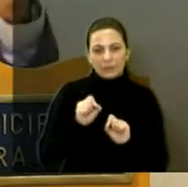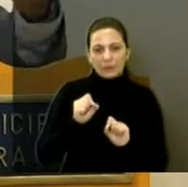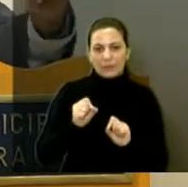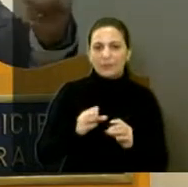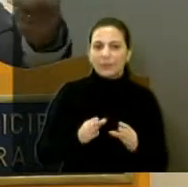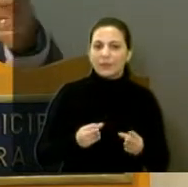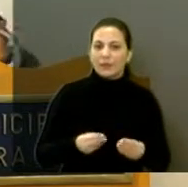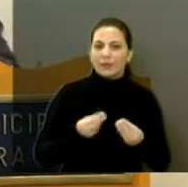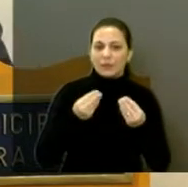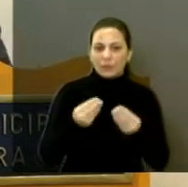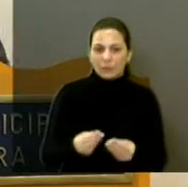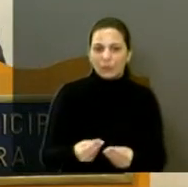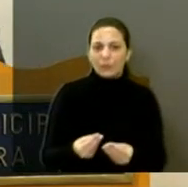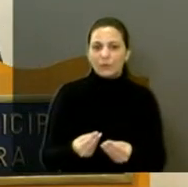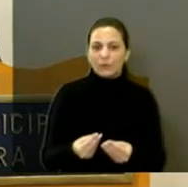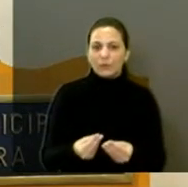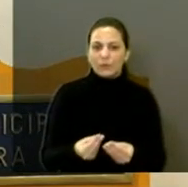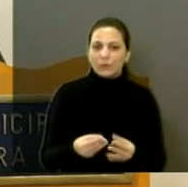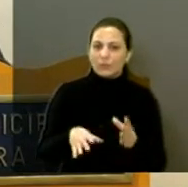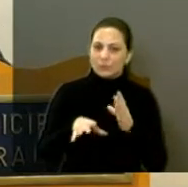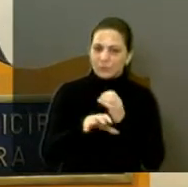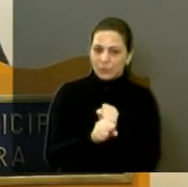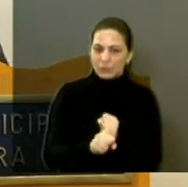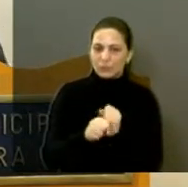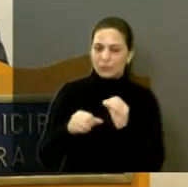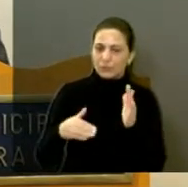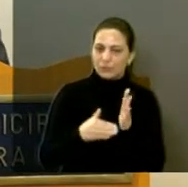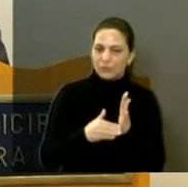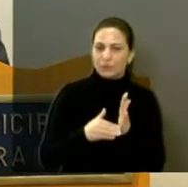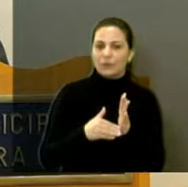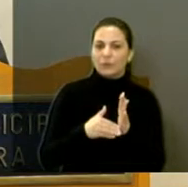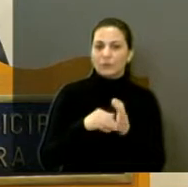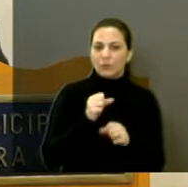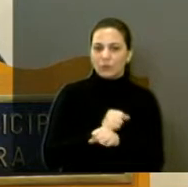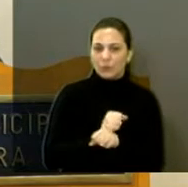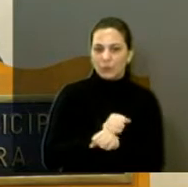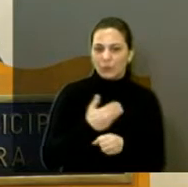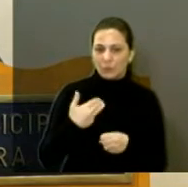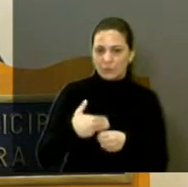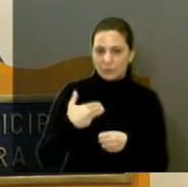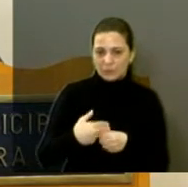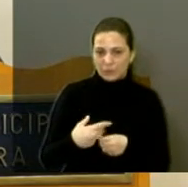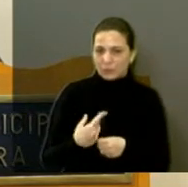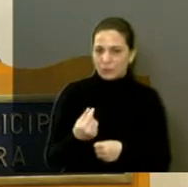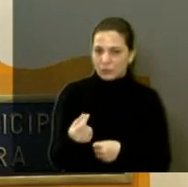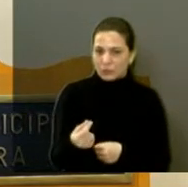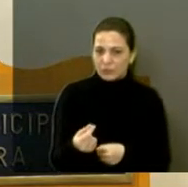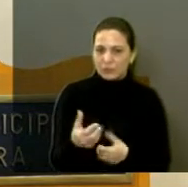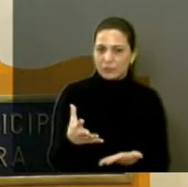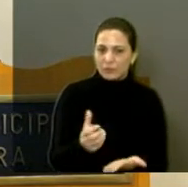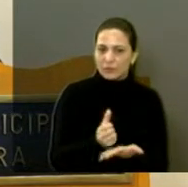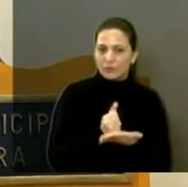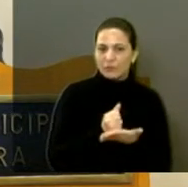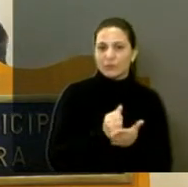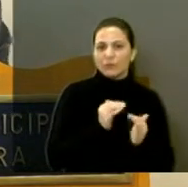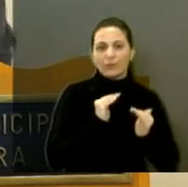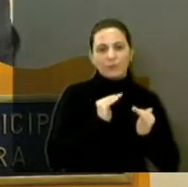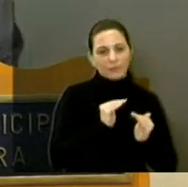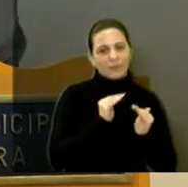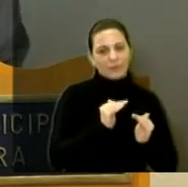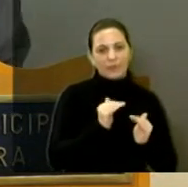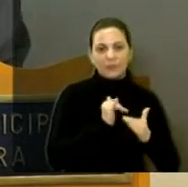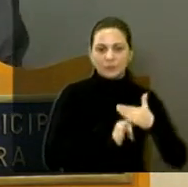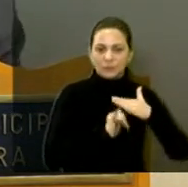devolveu o montante no fim do ano para o município, foi a salvação também da PAI e de outras